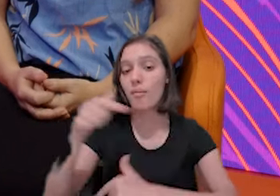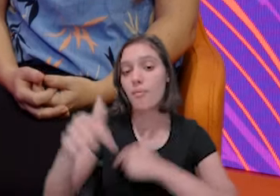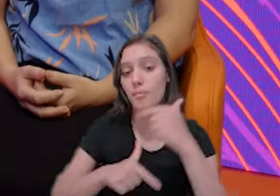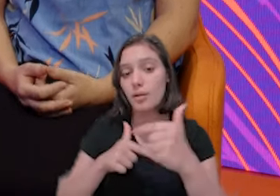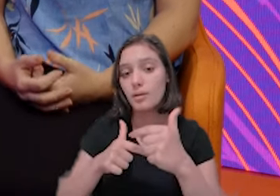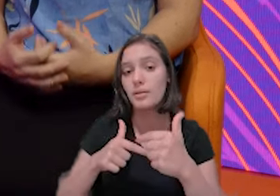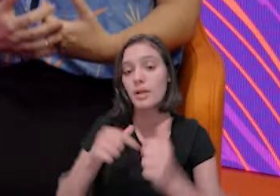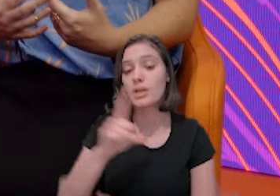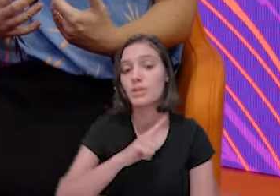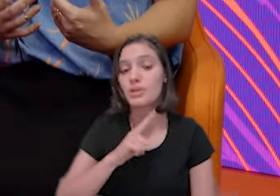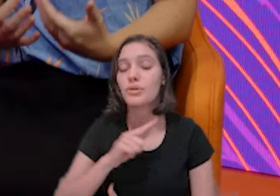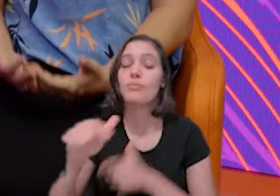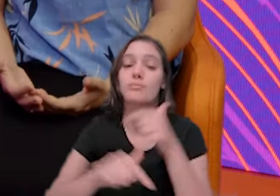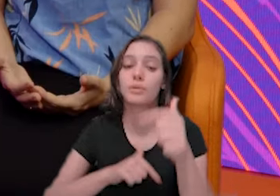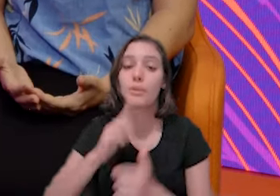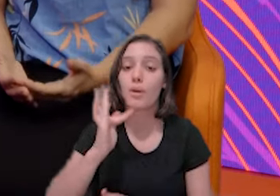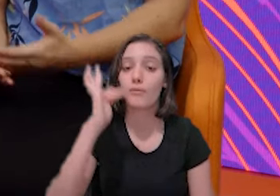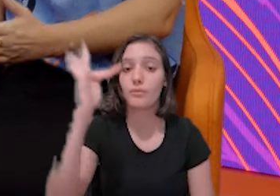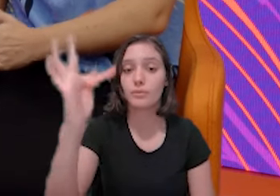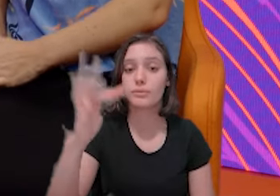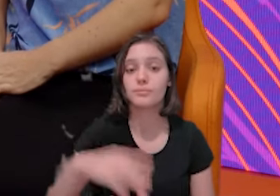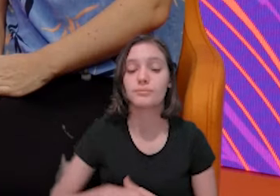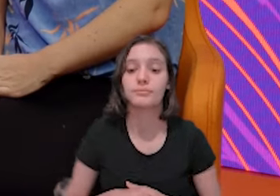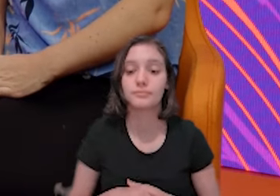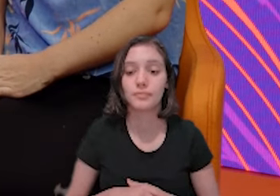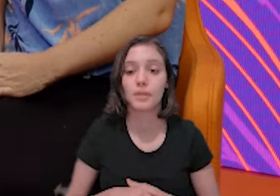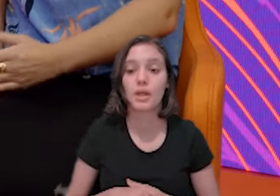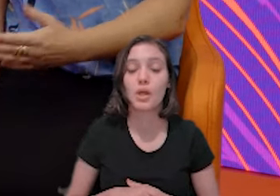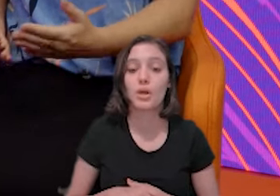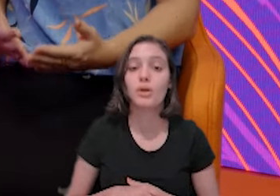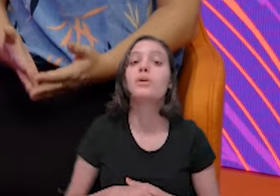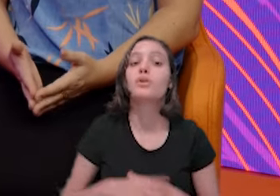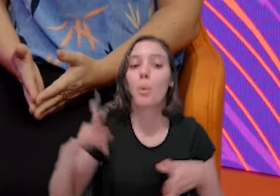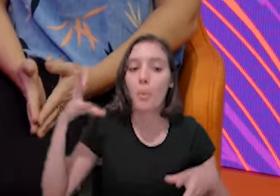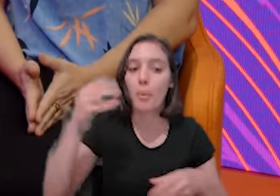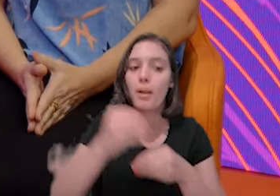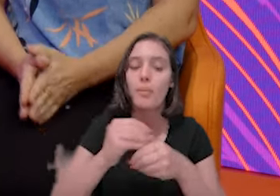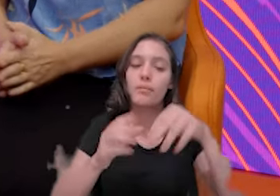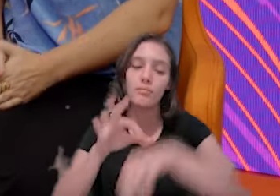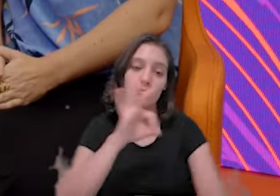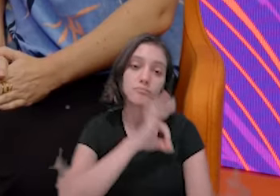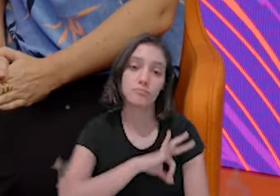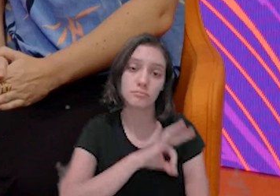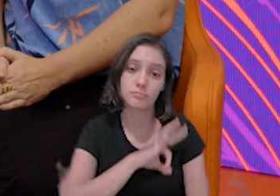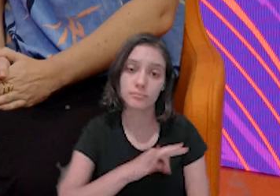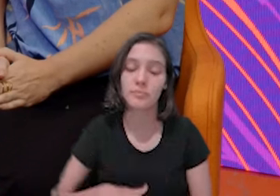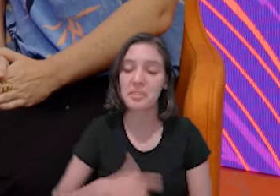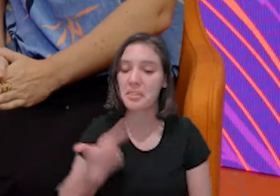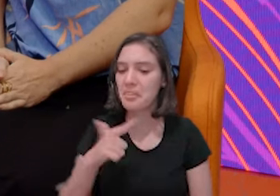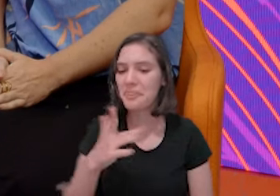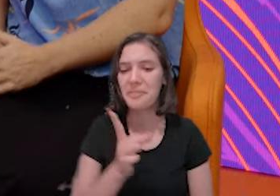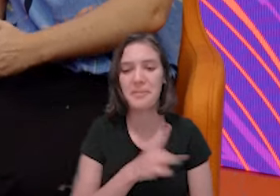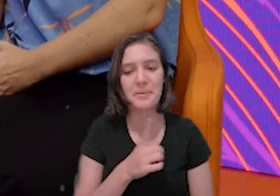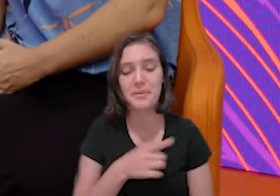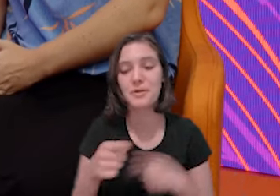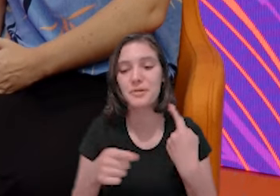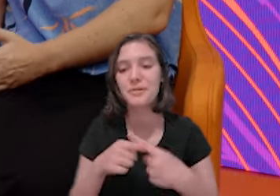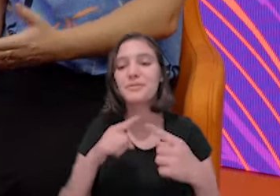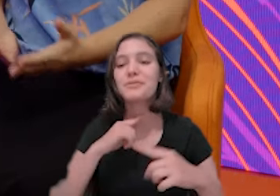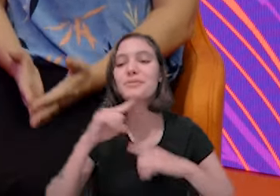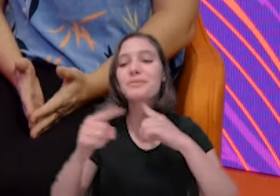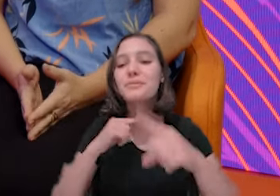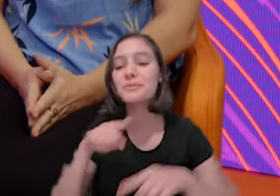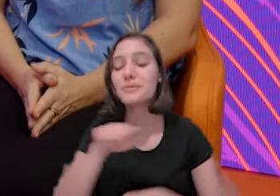em casa. Não tenha medo por conta de dúvidas. Então, se você pensa, eu não posso fazer porque eu não sei,